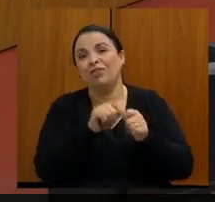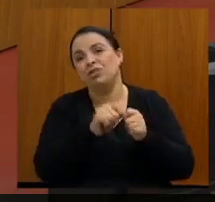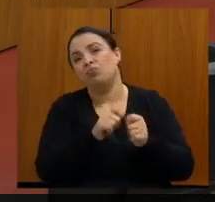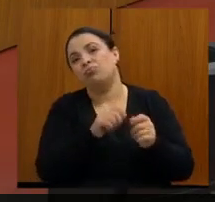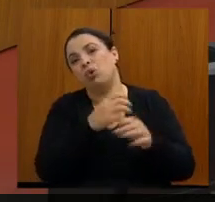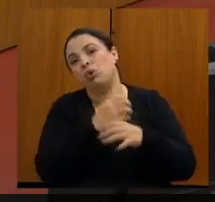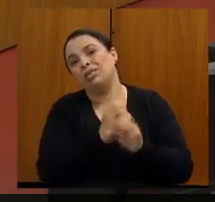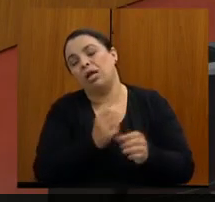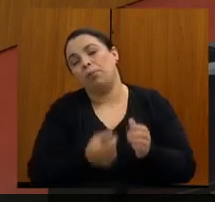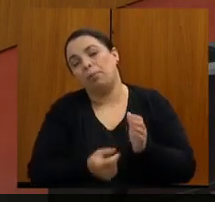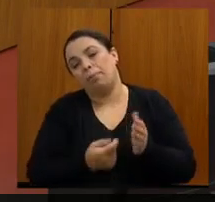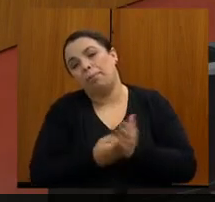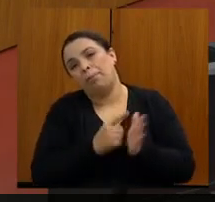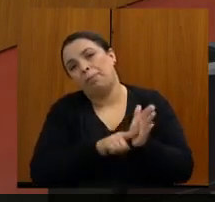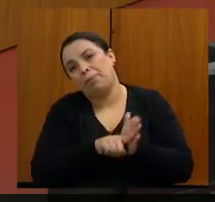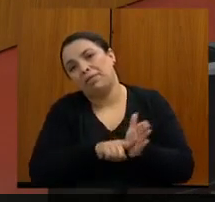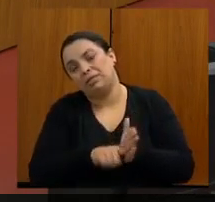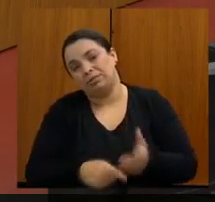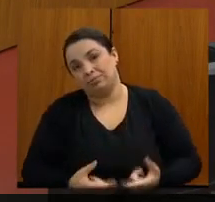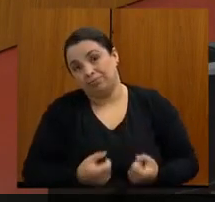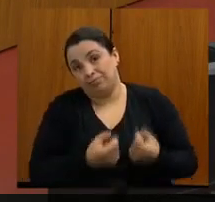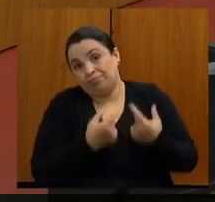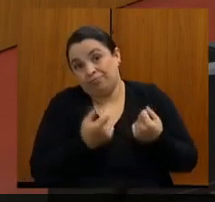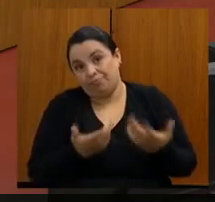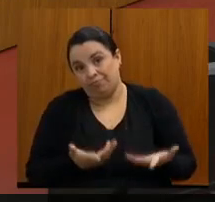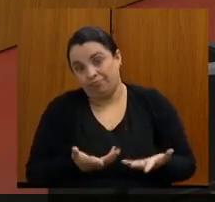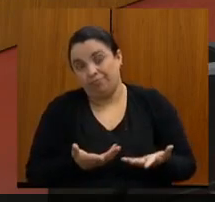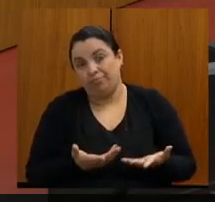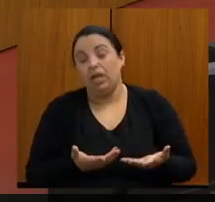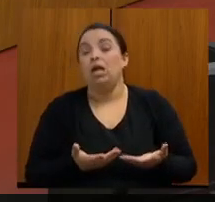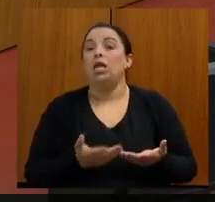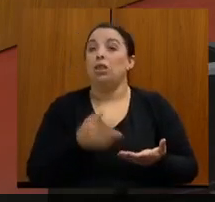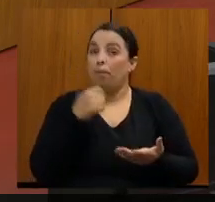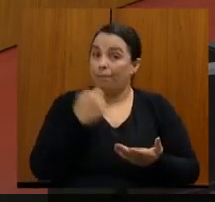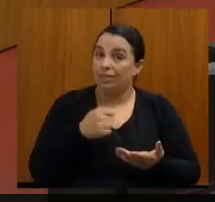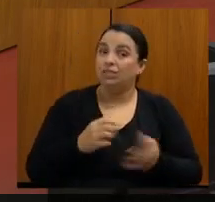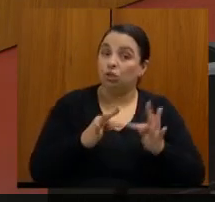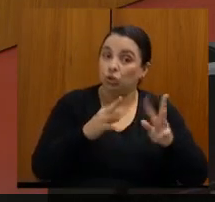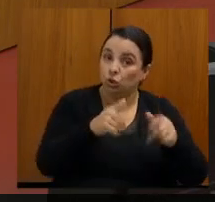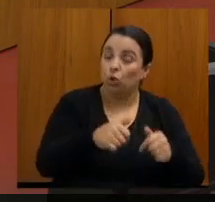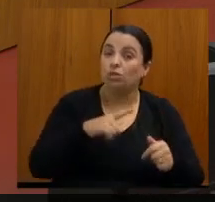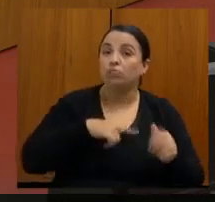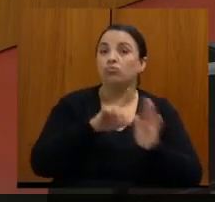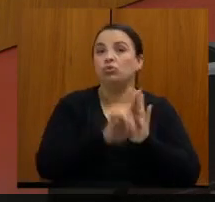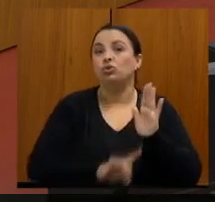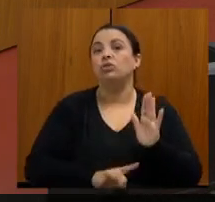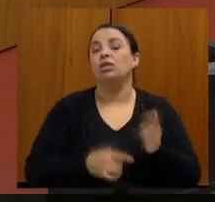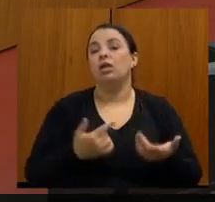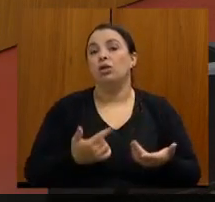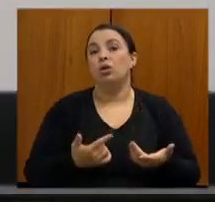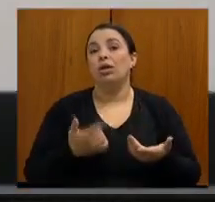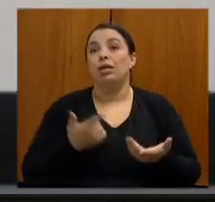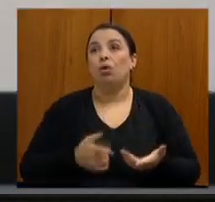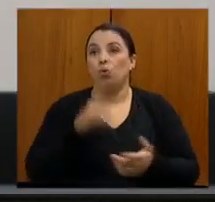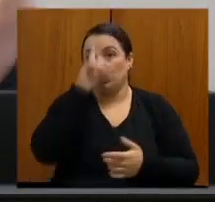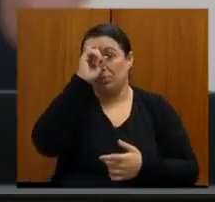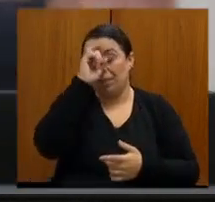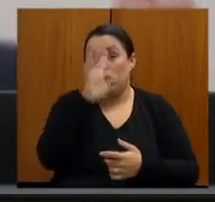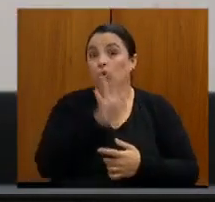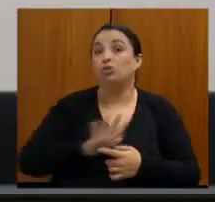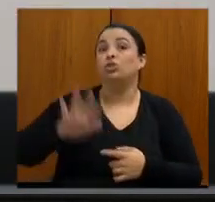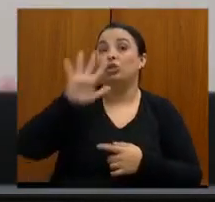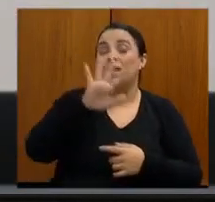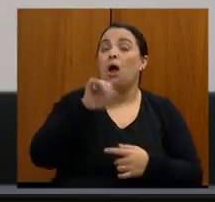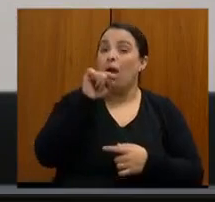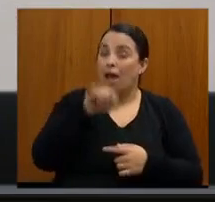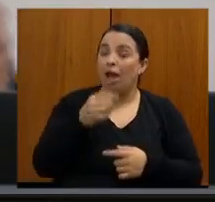para dar um acesso mais oportuno para os pacientes de alta suspeição é em um hospital geral, onde já